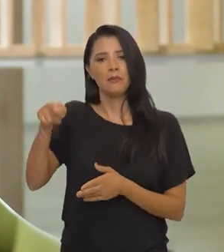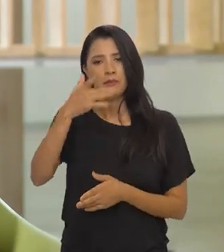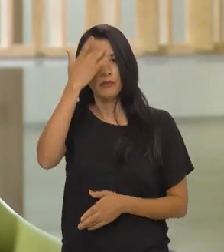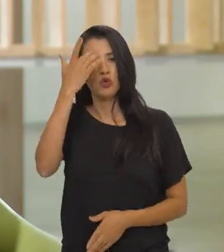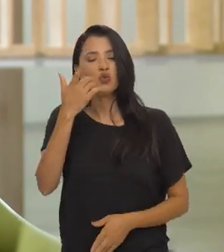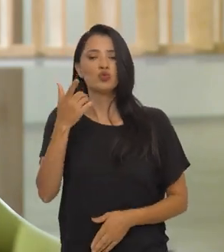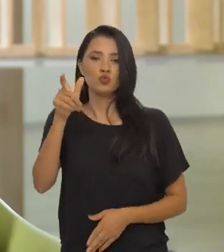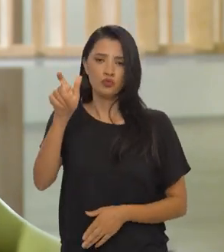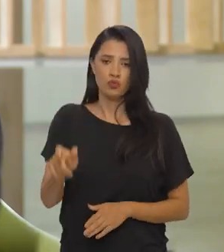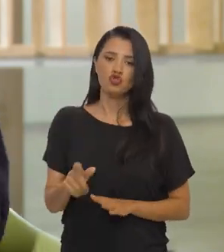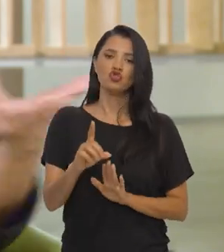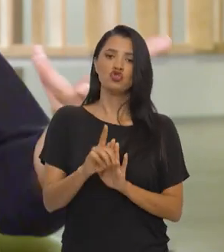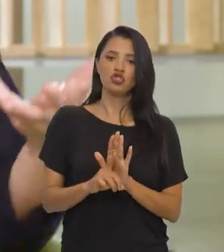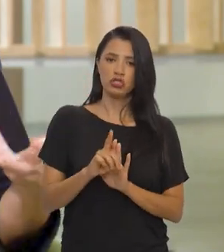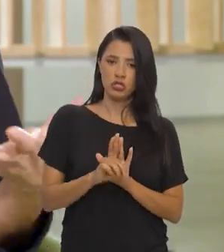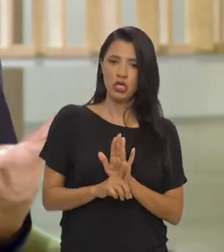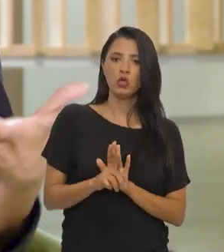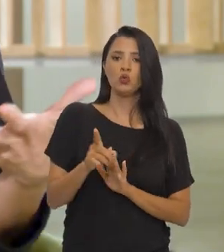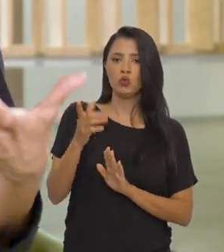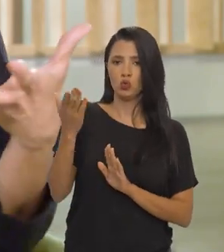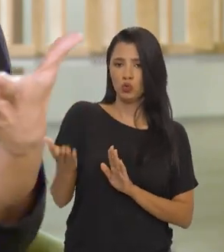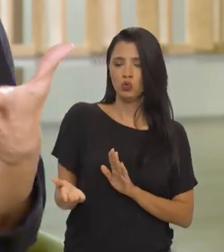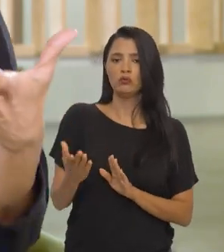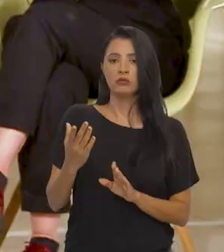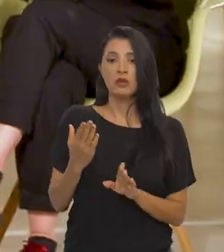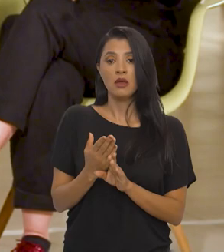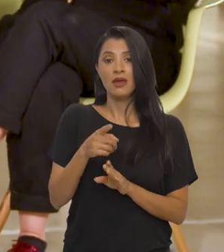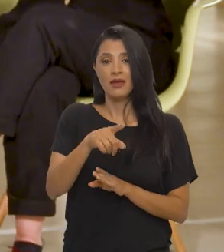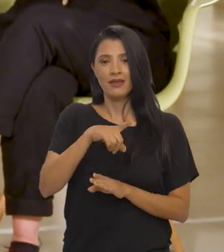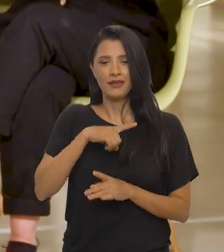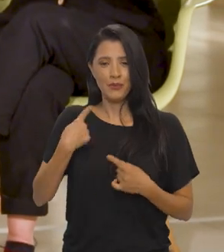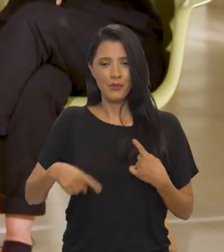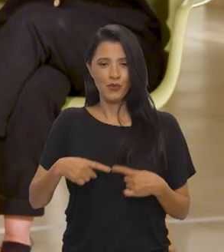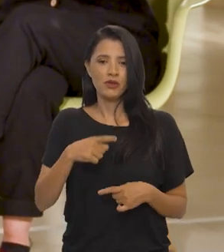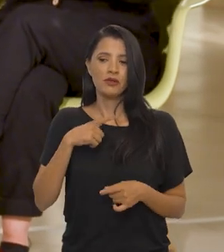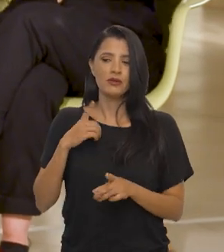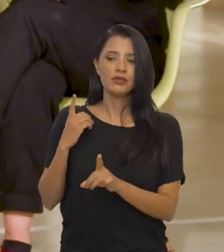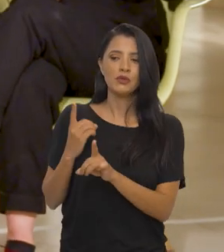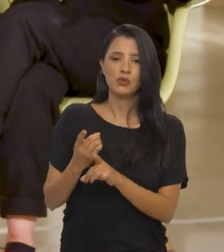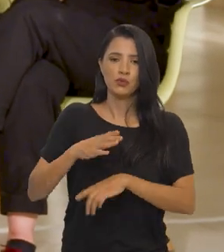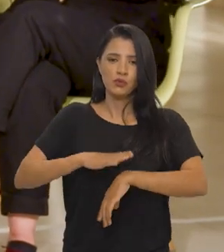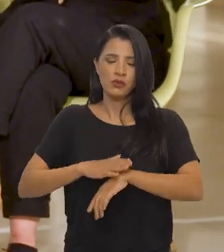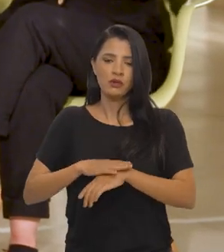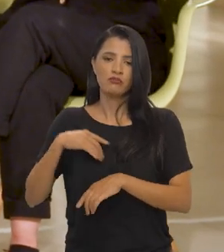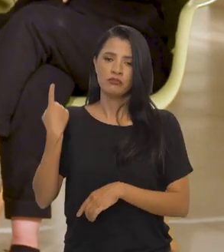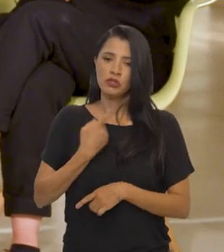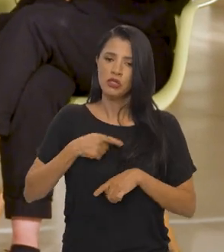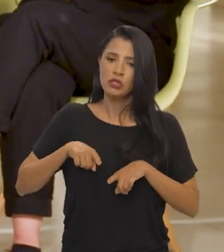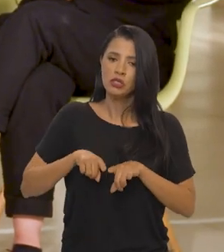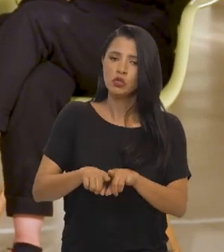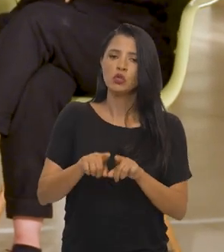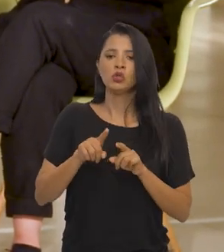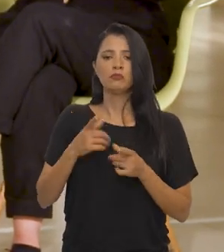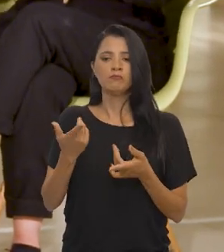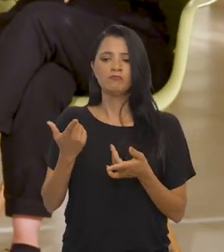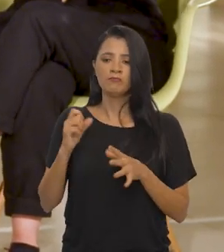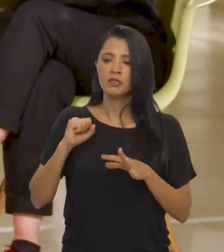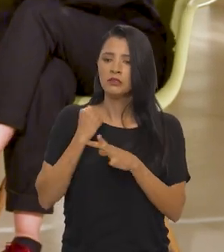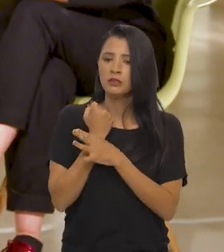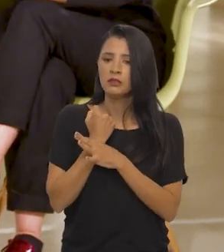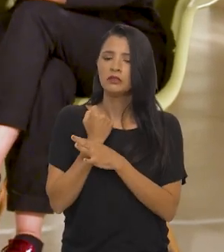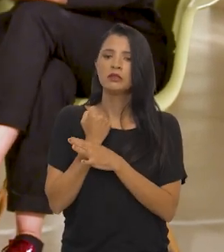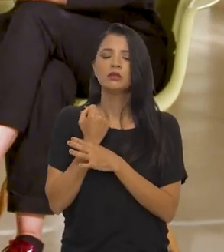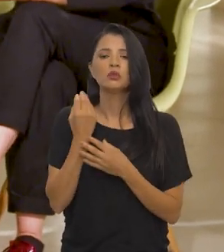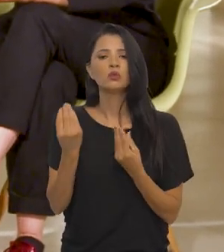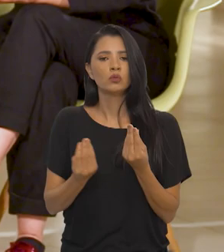sujeito de direitos e a política pública se dá nesse encontro, nessa promoção de encontro em que andamos juntos